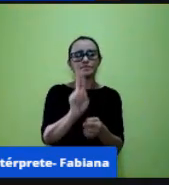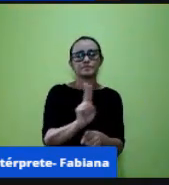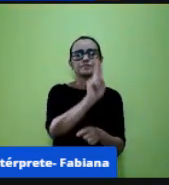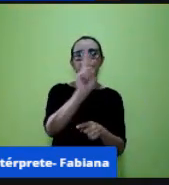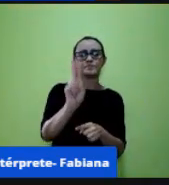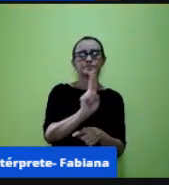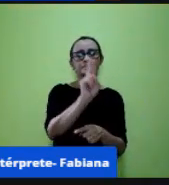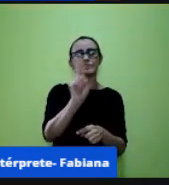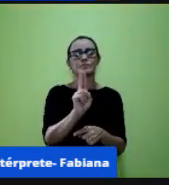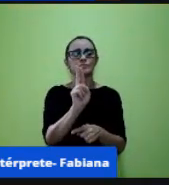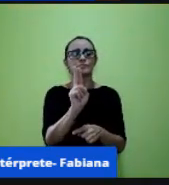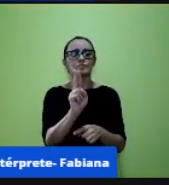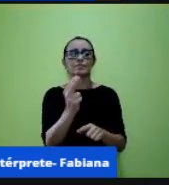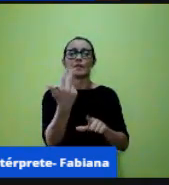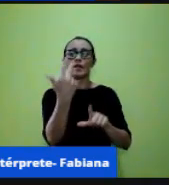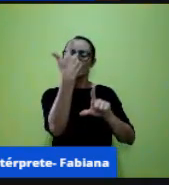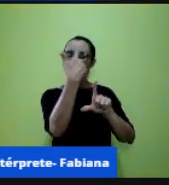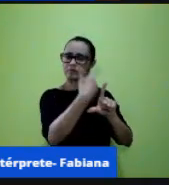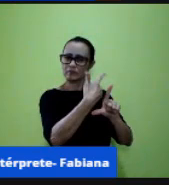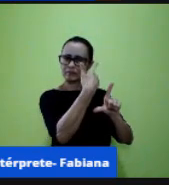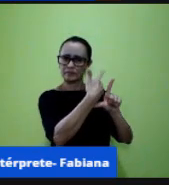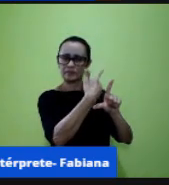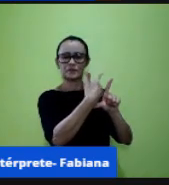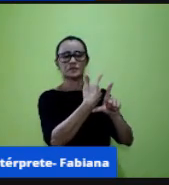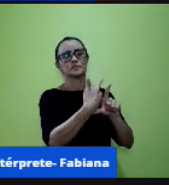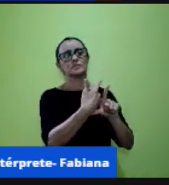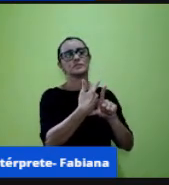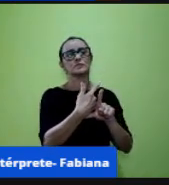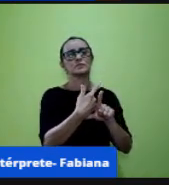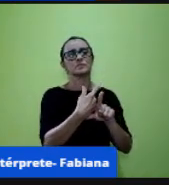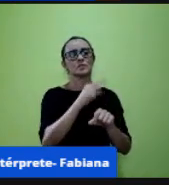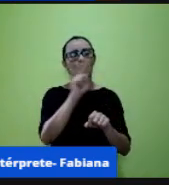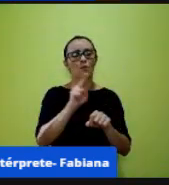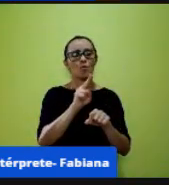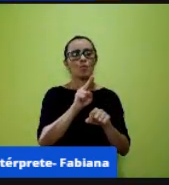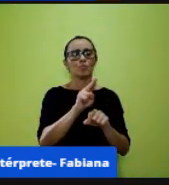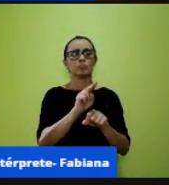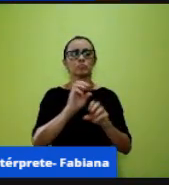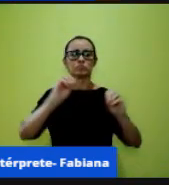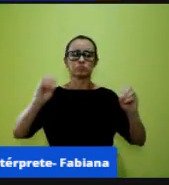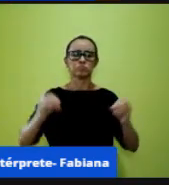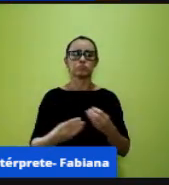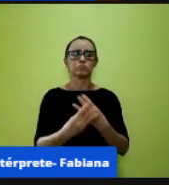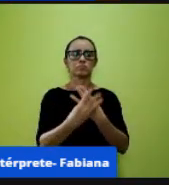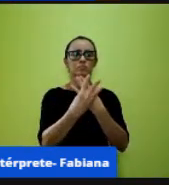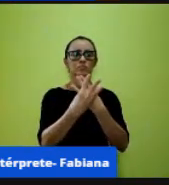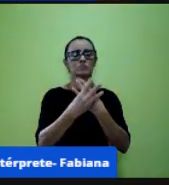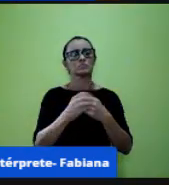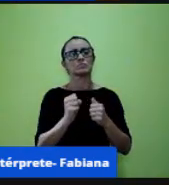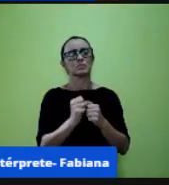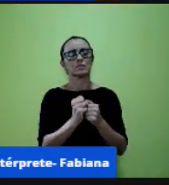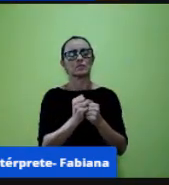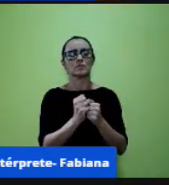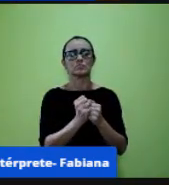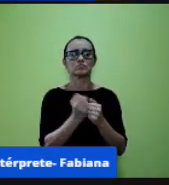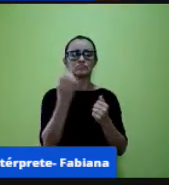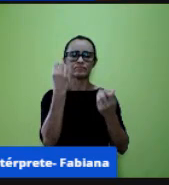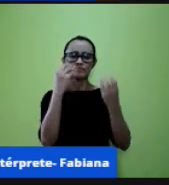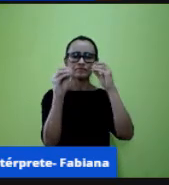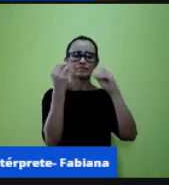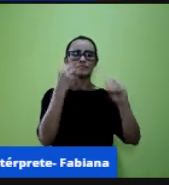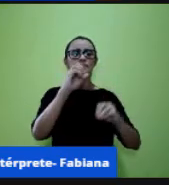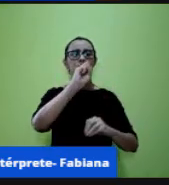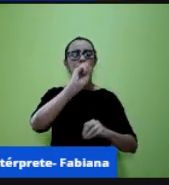fazendo vídeos ou fazendo uso dos powerpoints de maneira que eu traga mais imagens em que eu